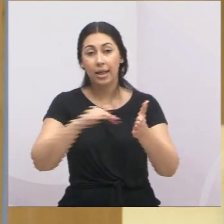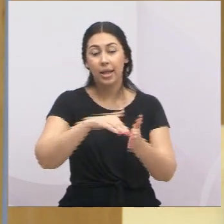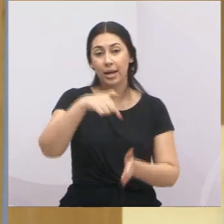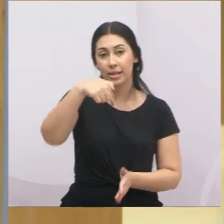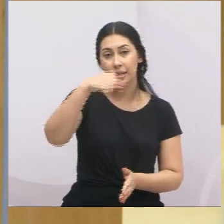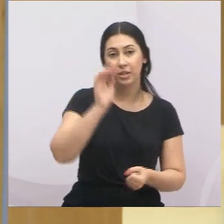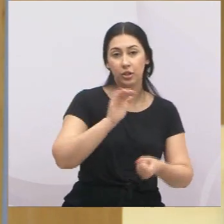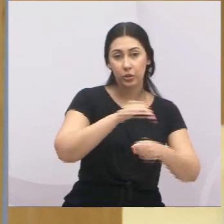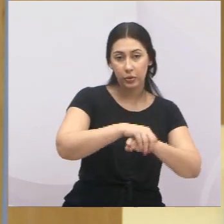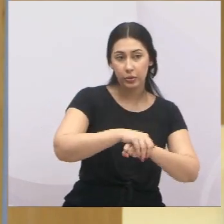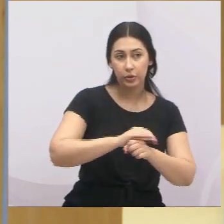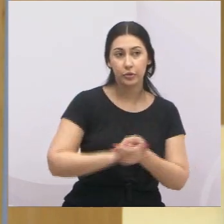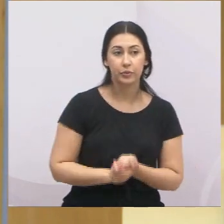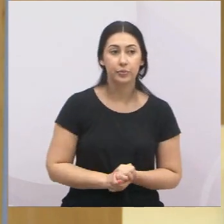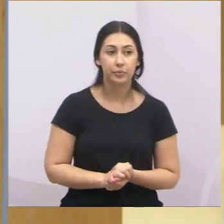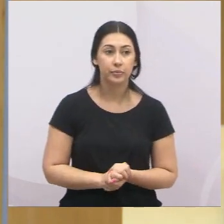horas.